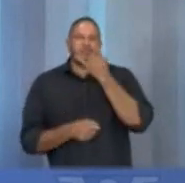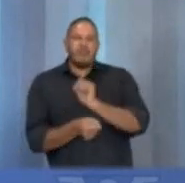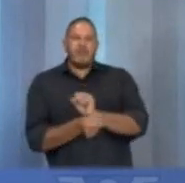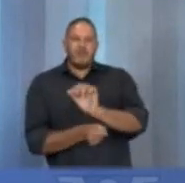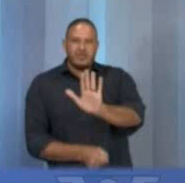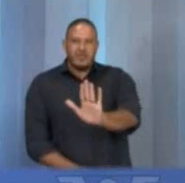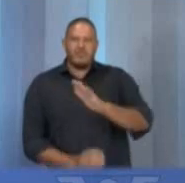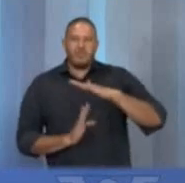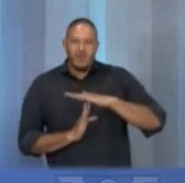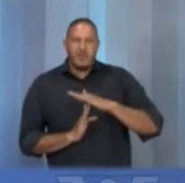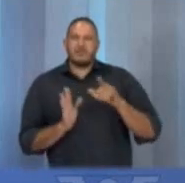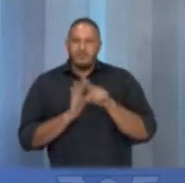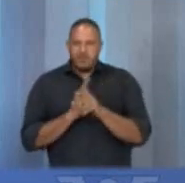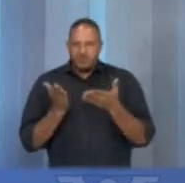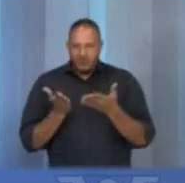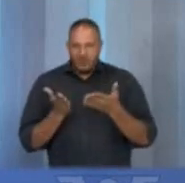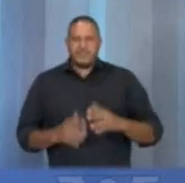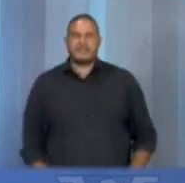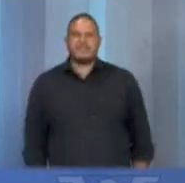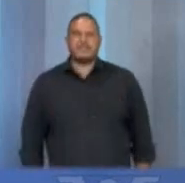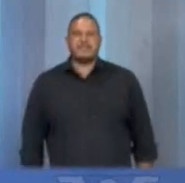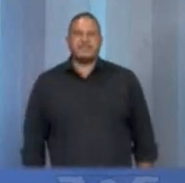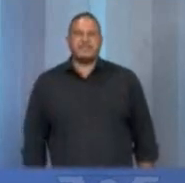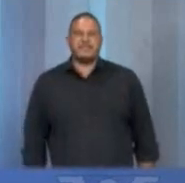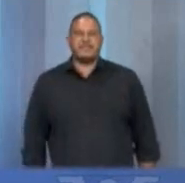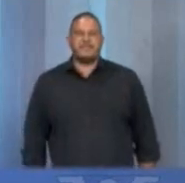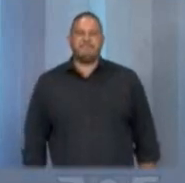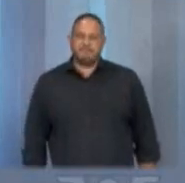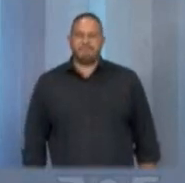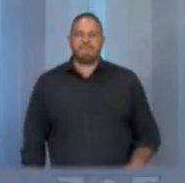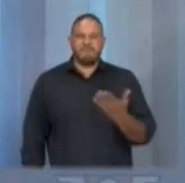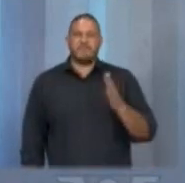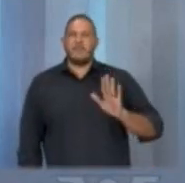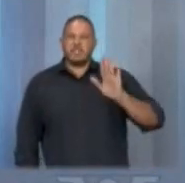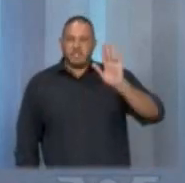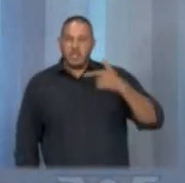favor. Por favor. A pergunta, Meu tempo. Por favor. Candidata, os bairros estão abandonados.